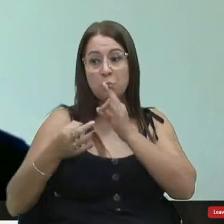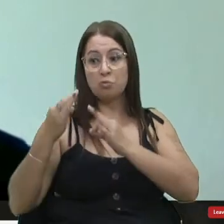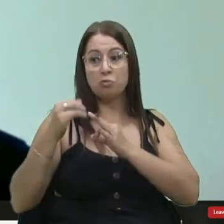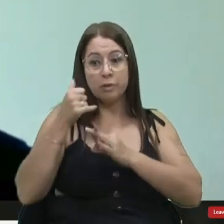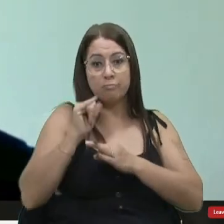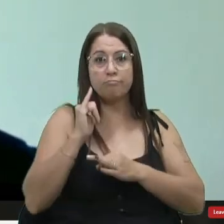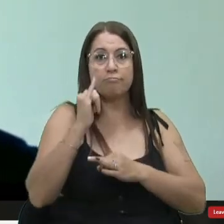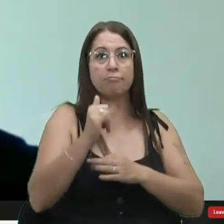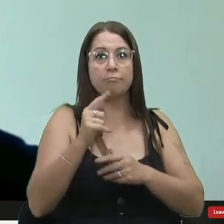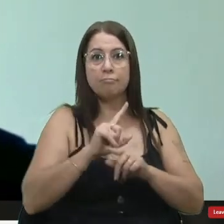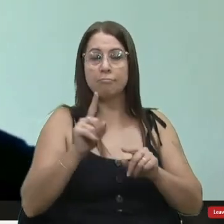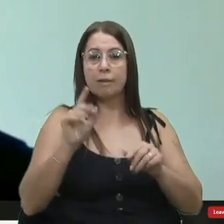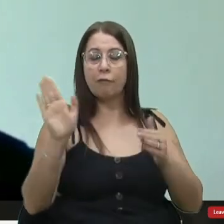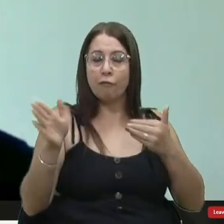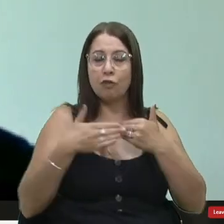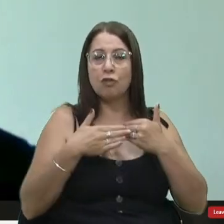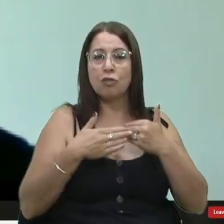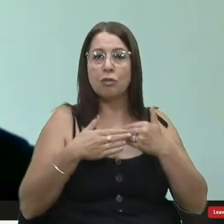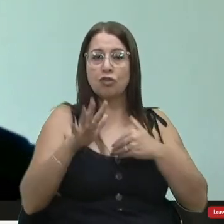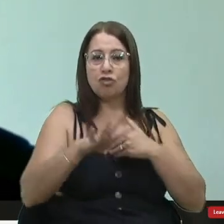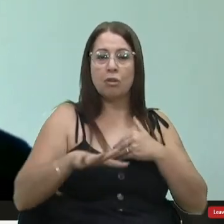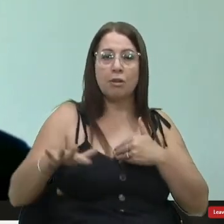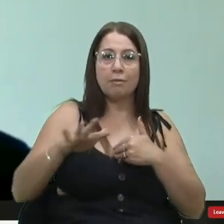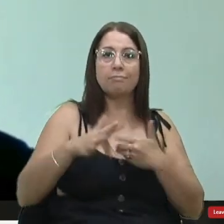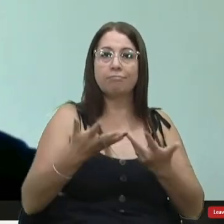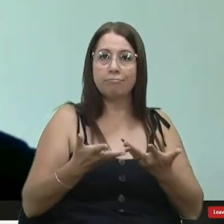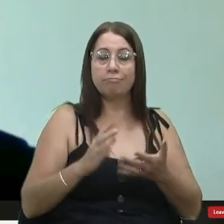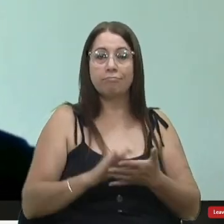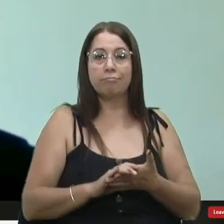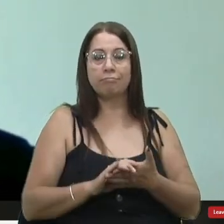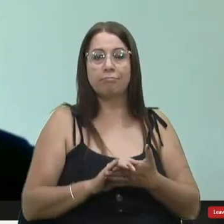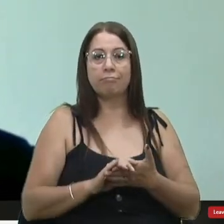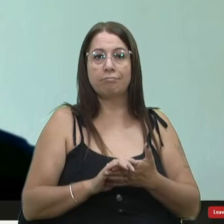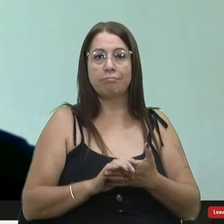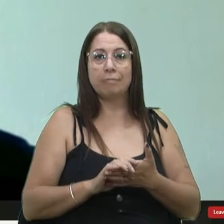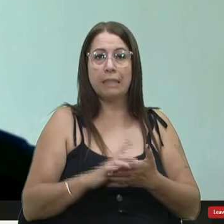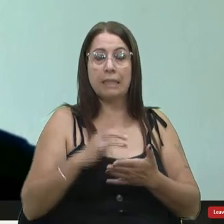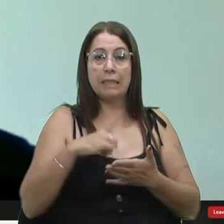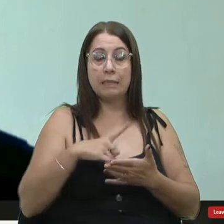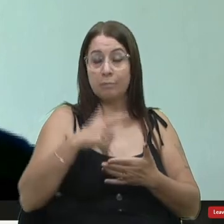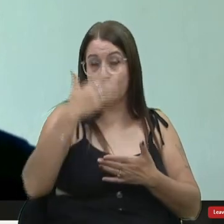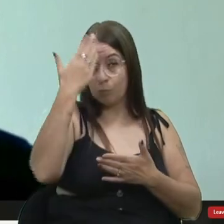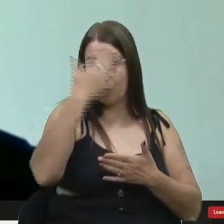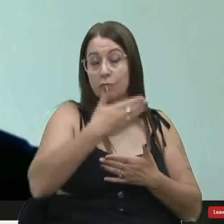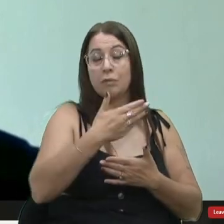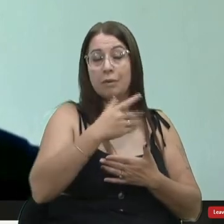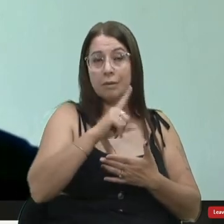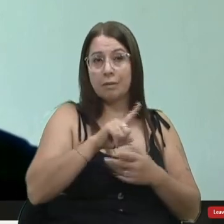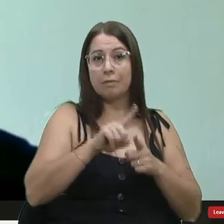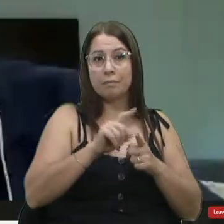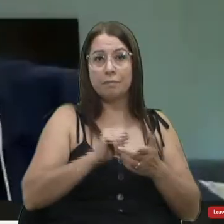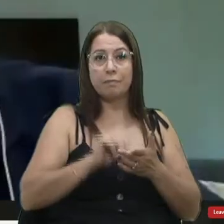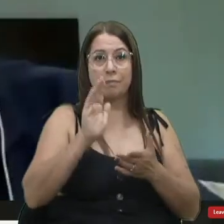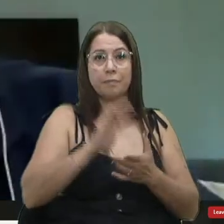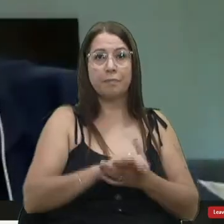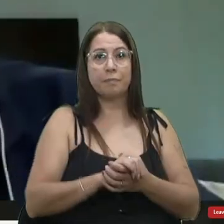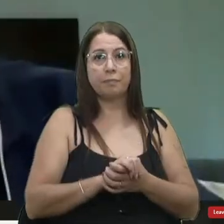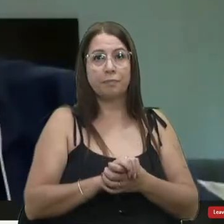determinou o fechamento geral e temos comprovado a situação com a escola